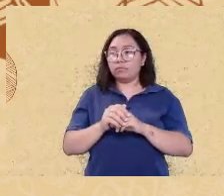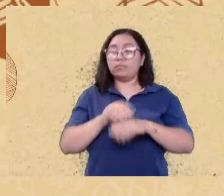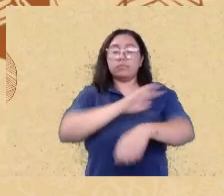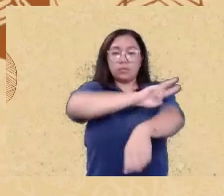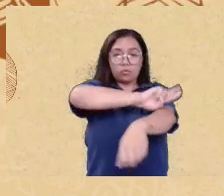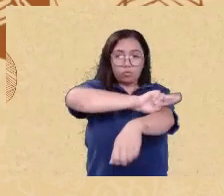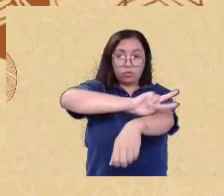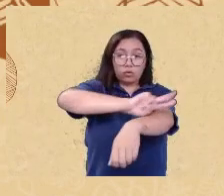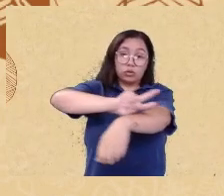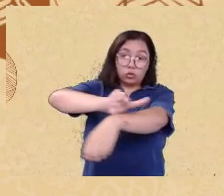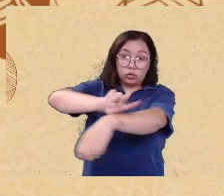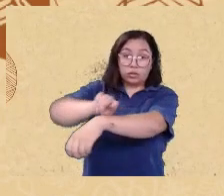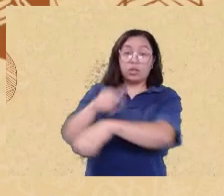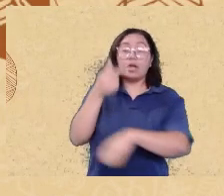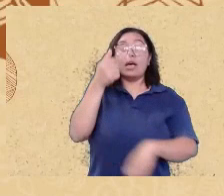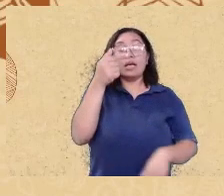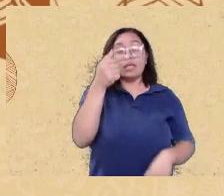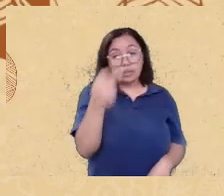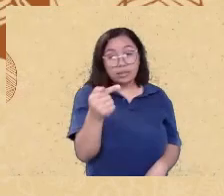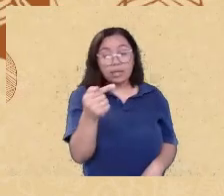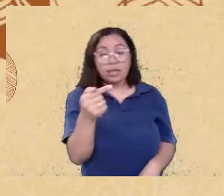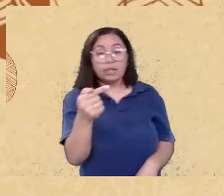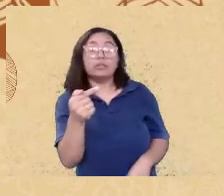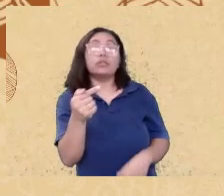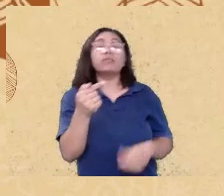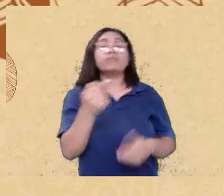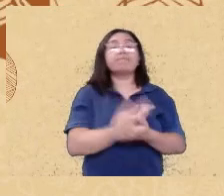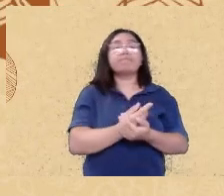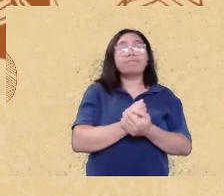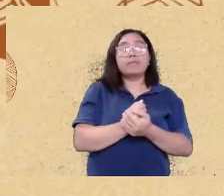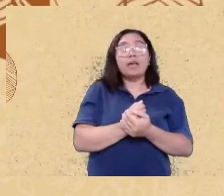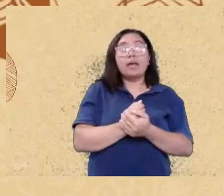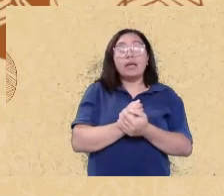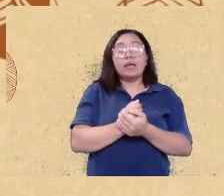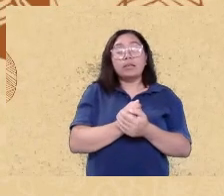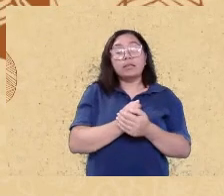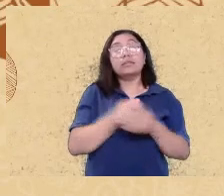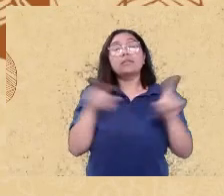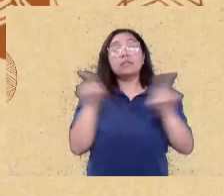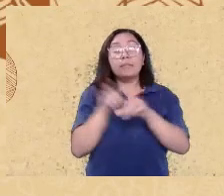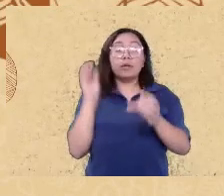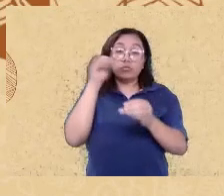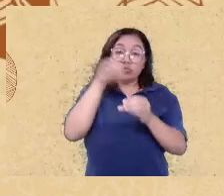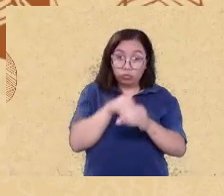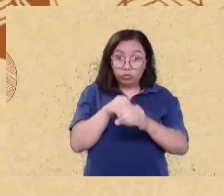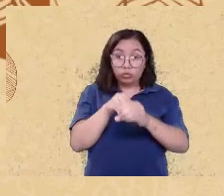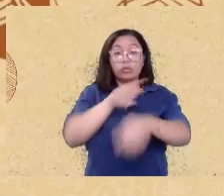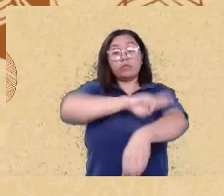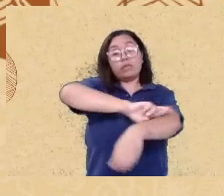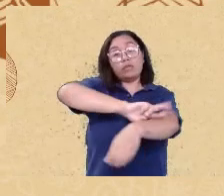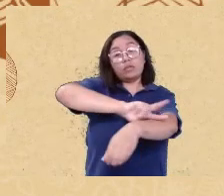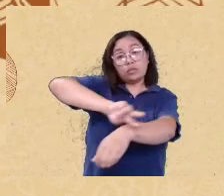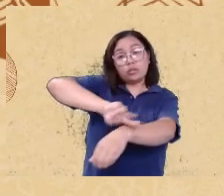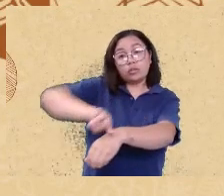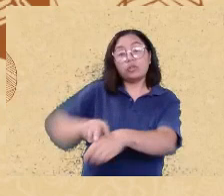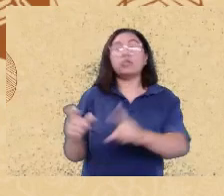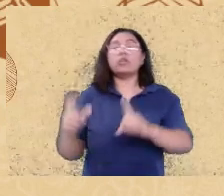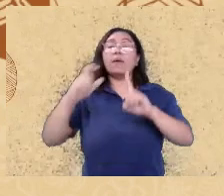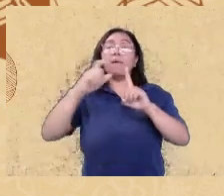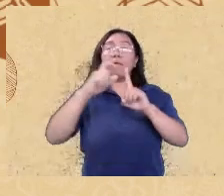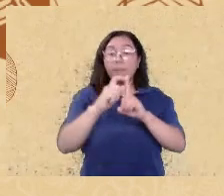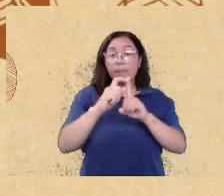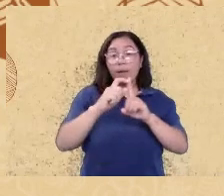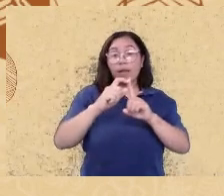teve sete ocorrências e o marcador e dentro dessas etnias vinculantes estava a palavra indígena que teve